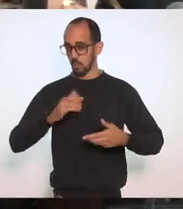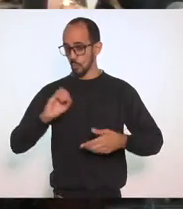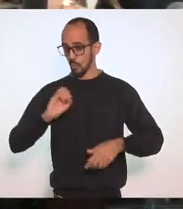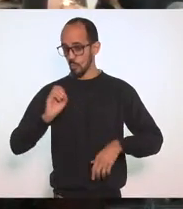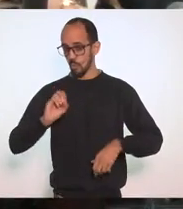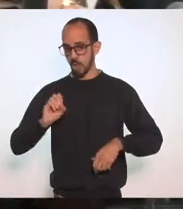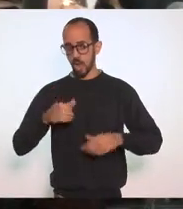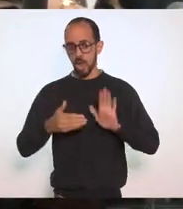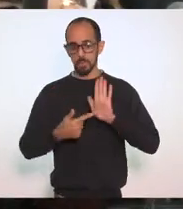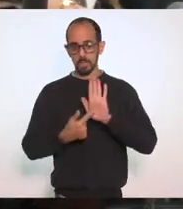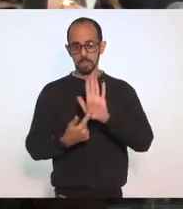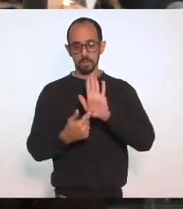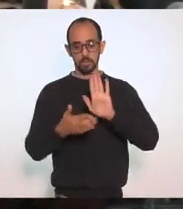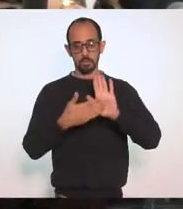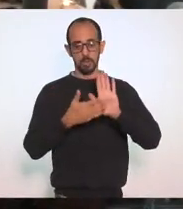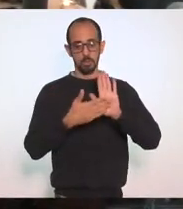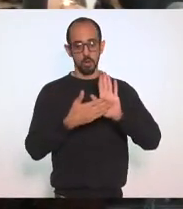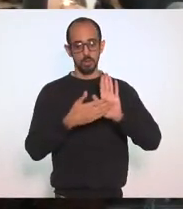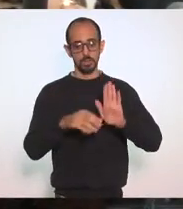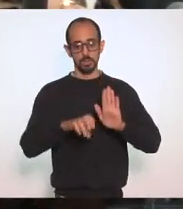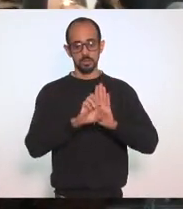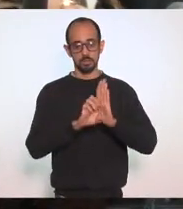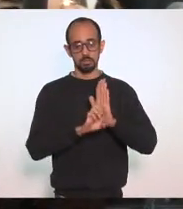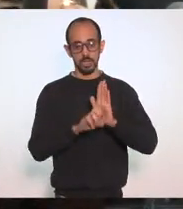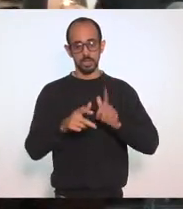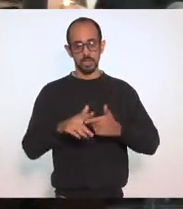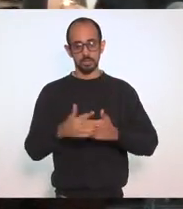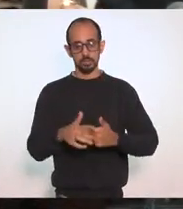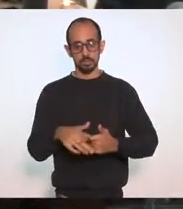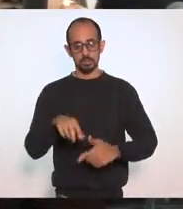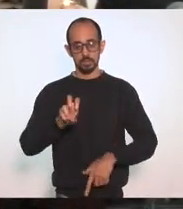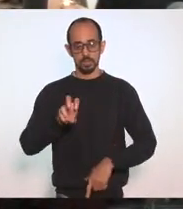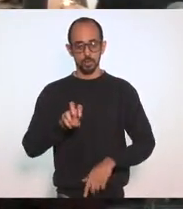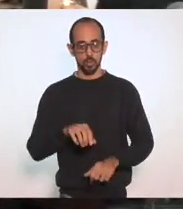Márcio Pacheco E retorno E